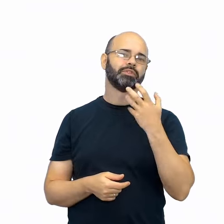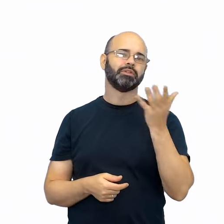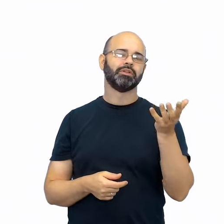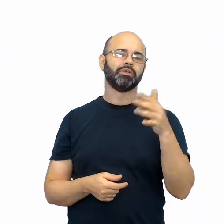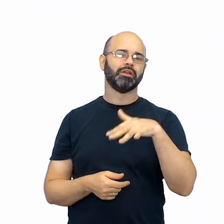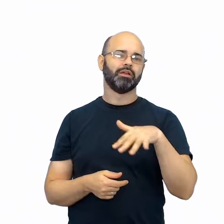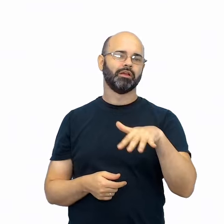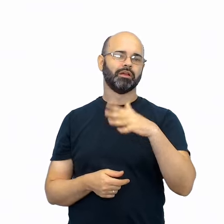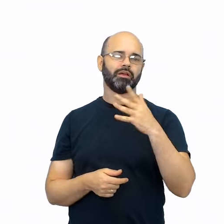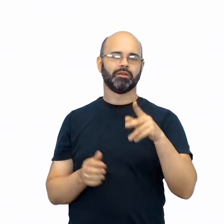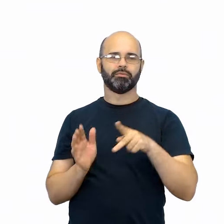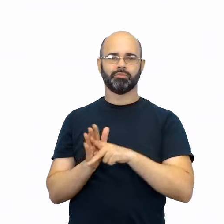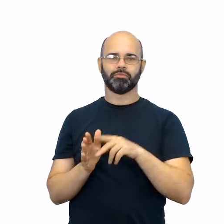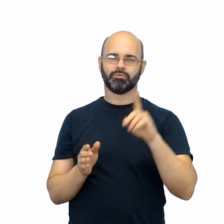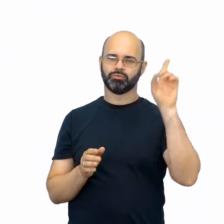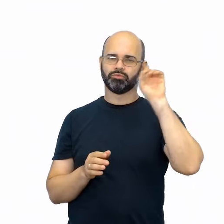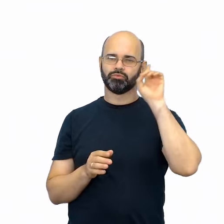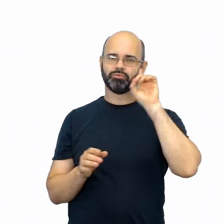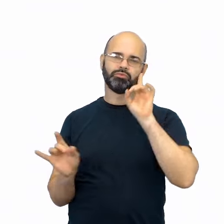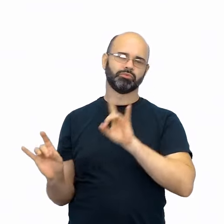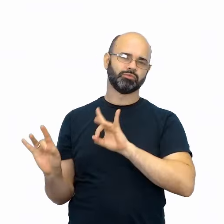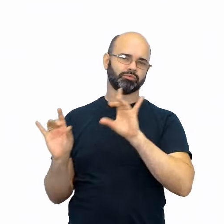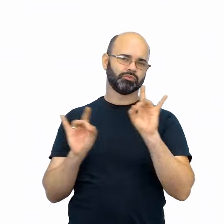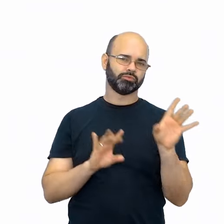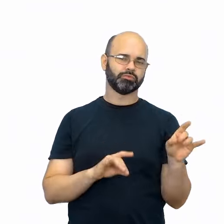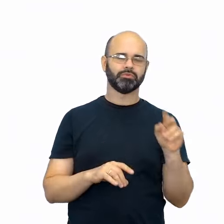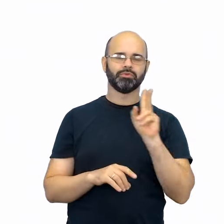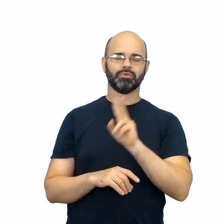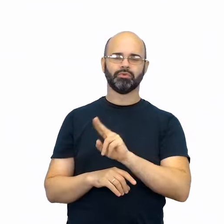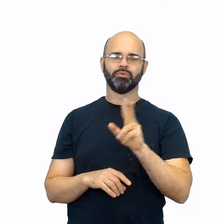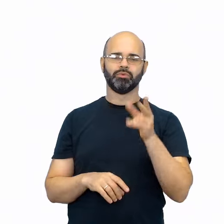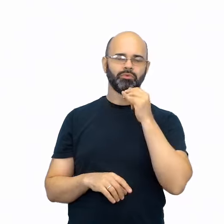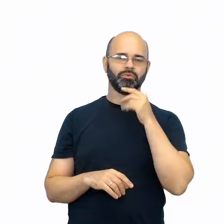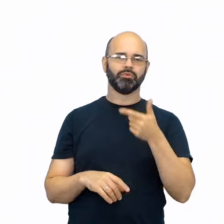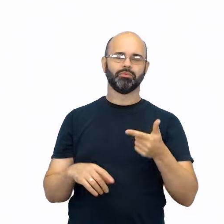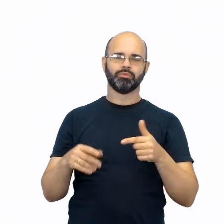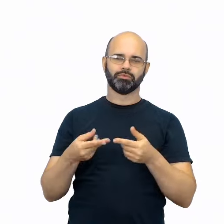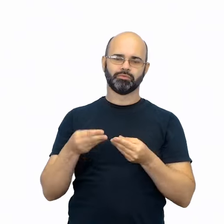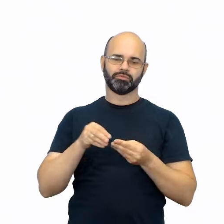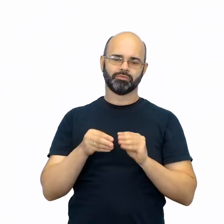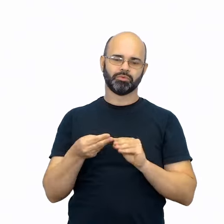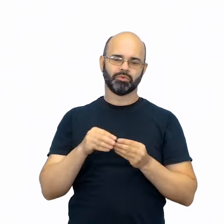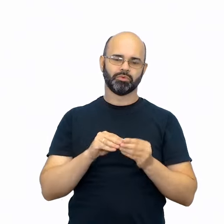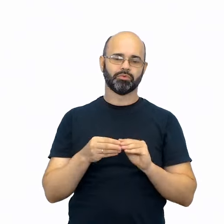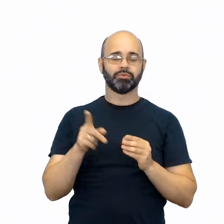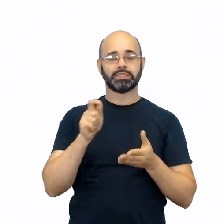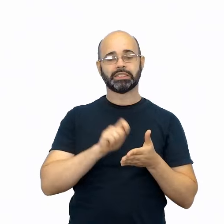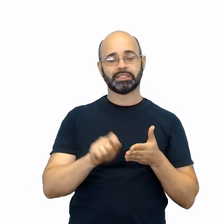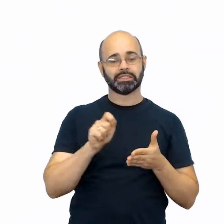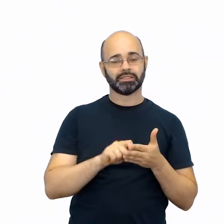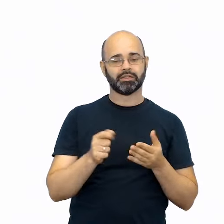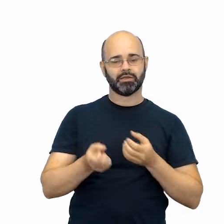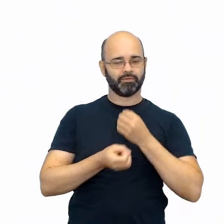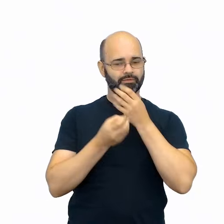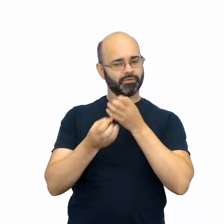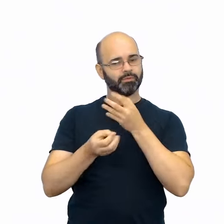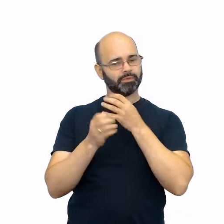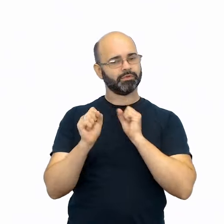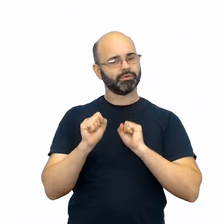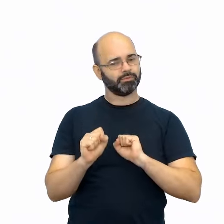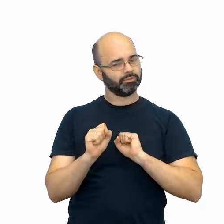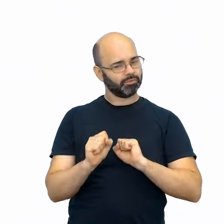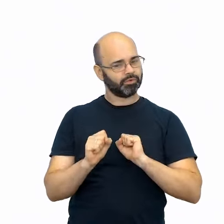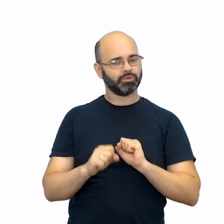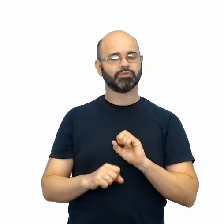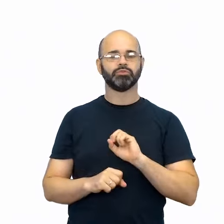da vida cotidiana, ensinar como monta um origami, pode-se escolher entre escrever as instruções de montagem